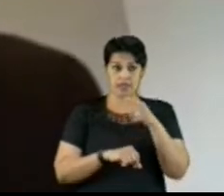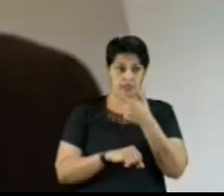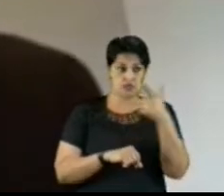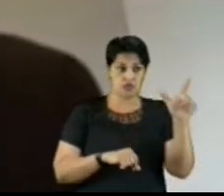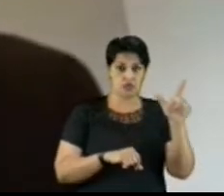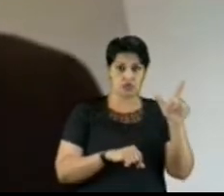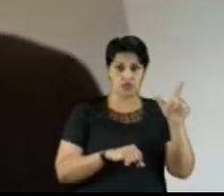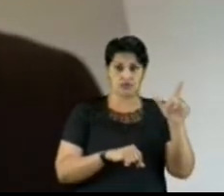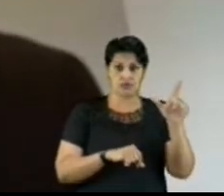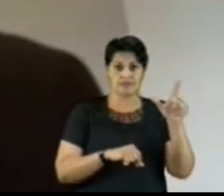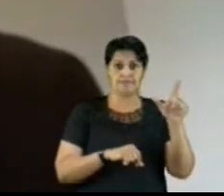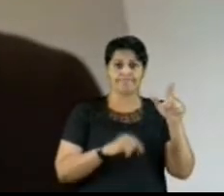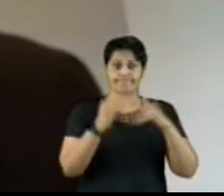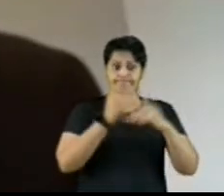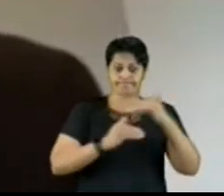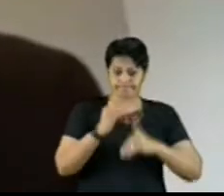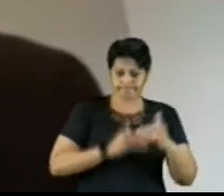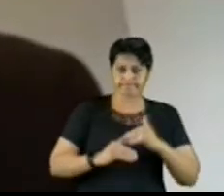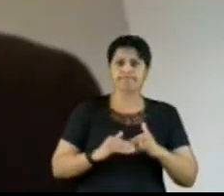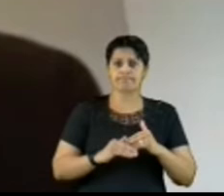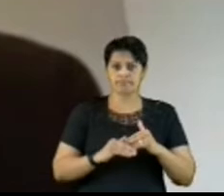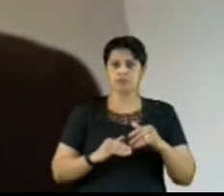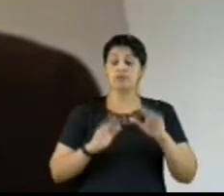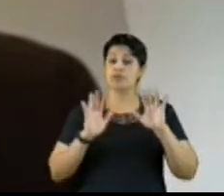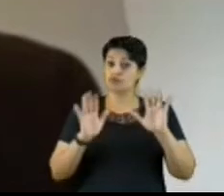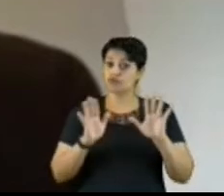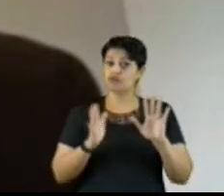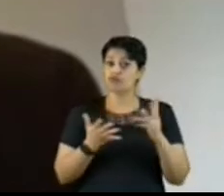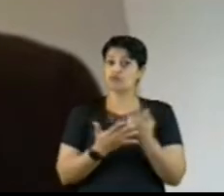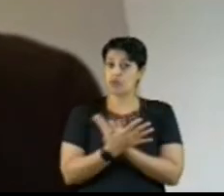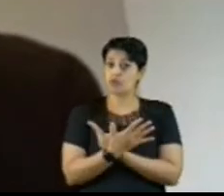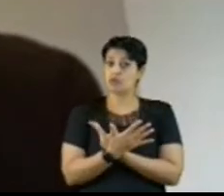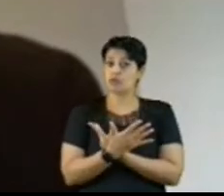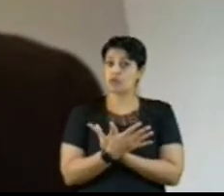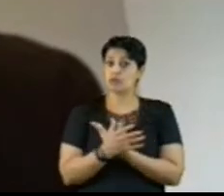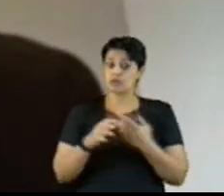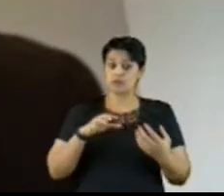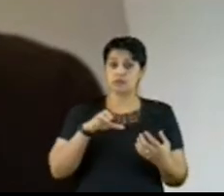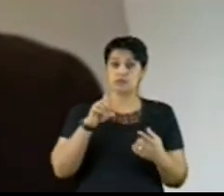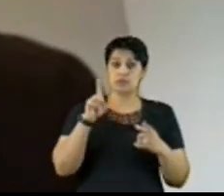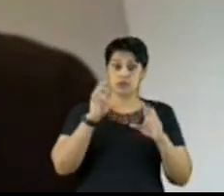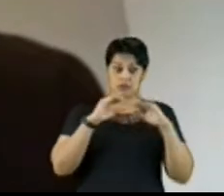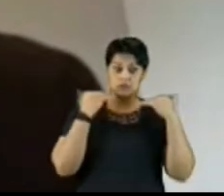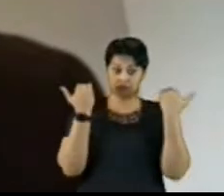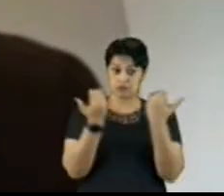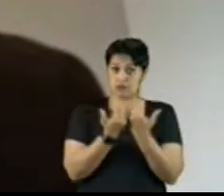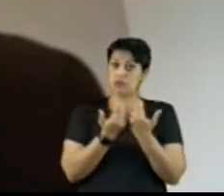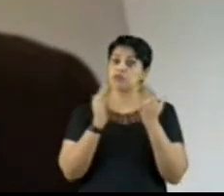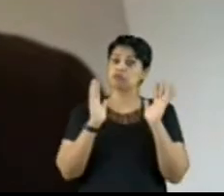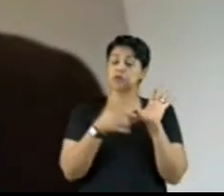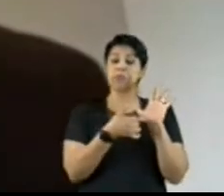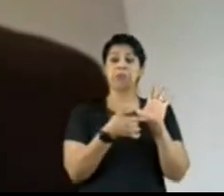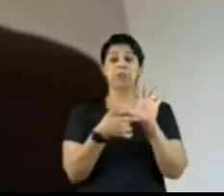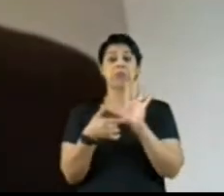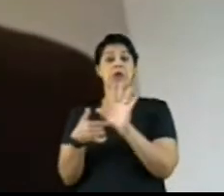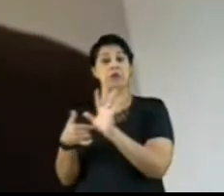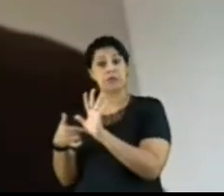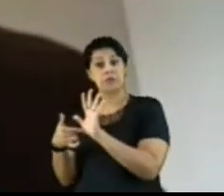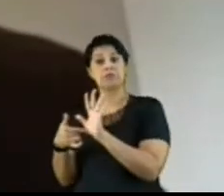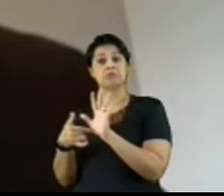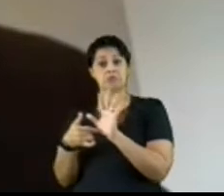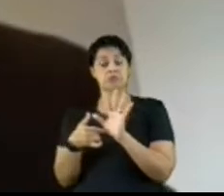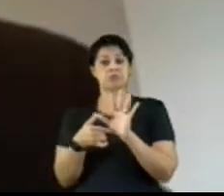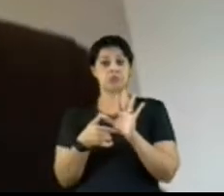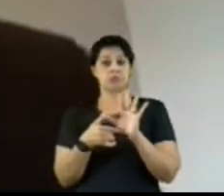exibiam naquele evento enorme aplicações práticas dessa tecnologia, conforme registrei no